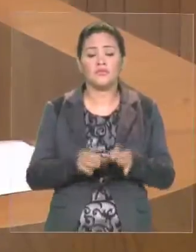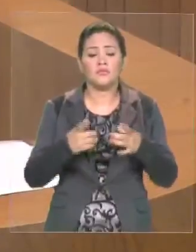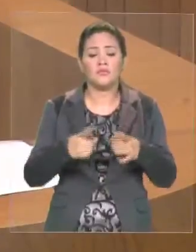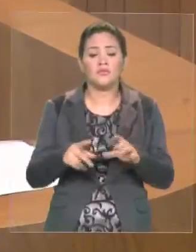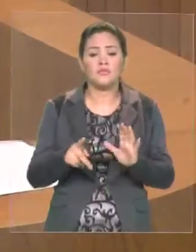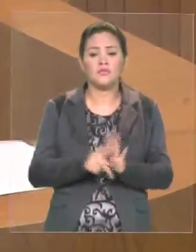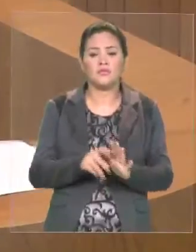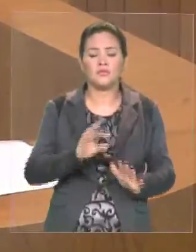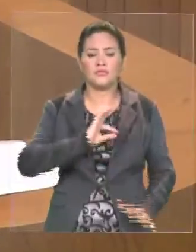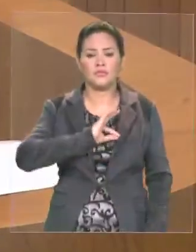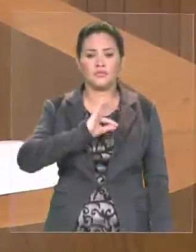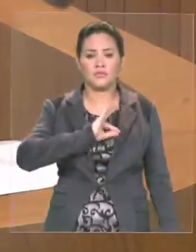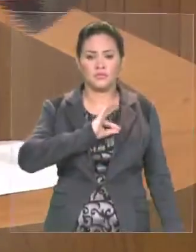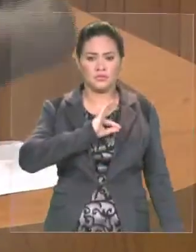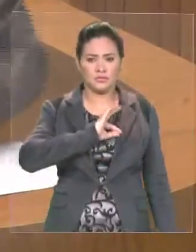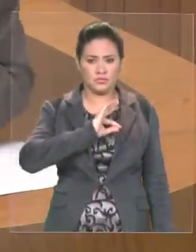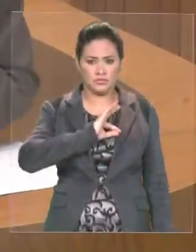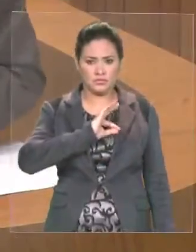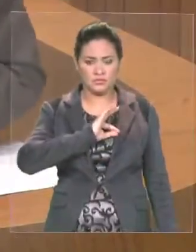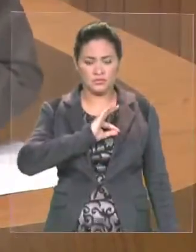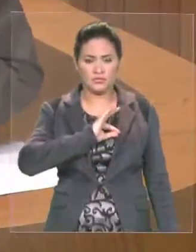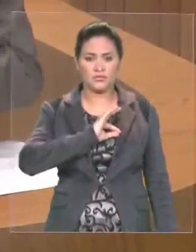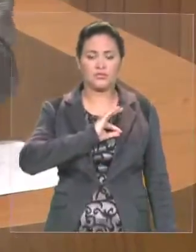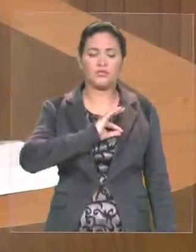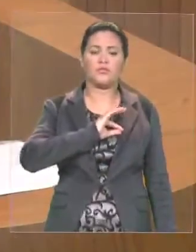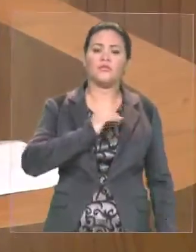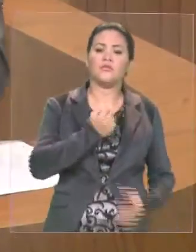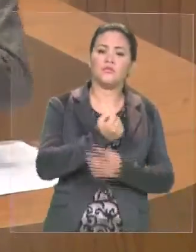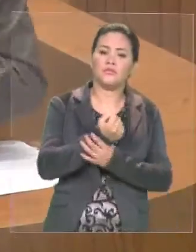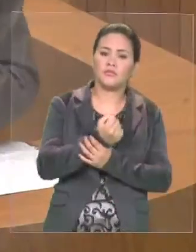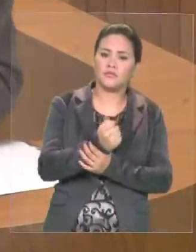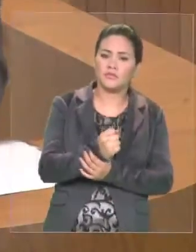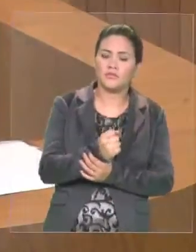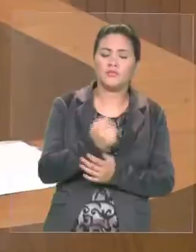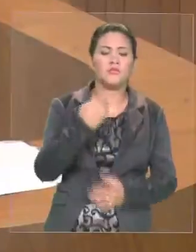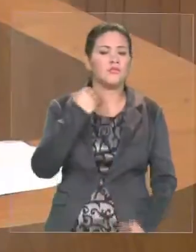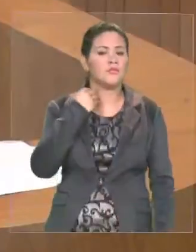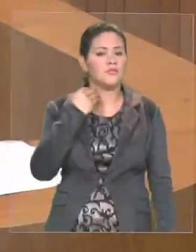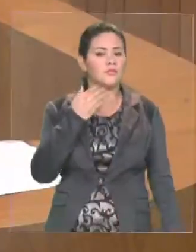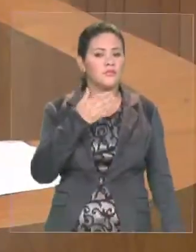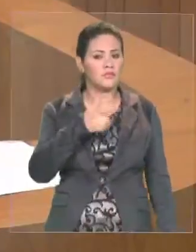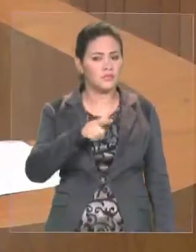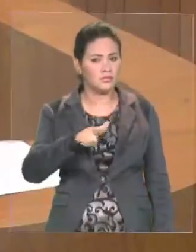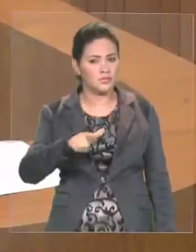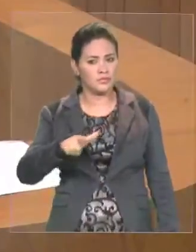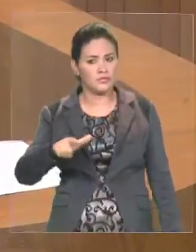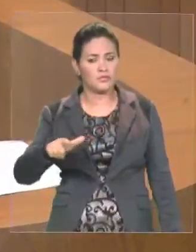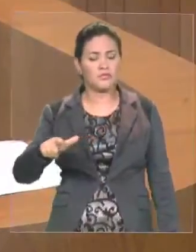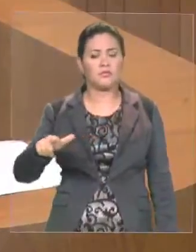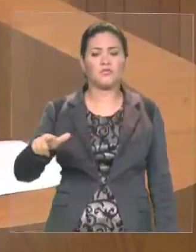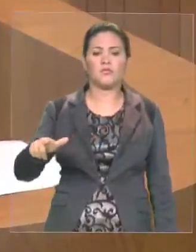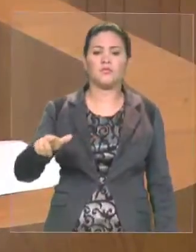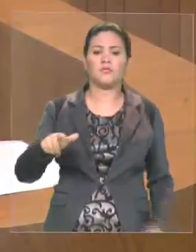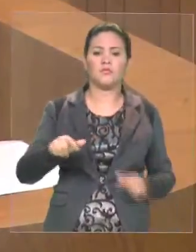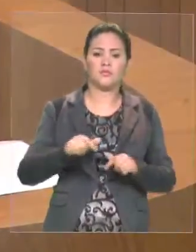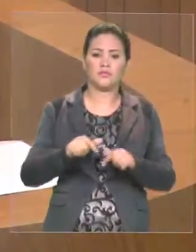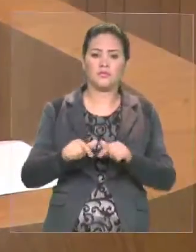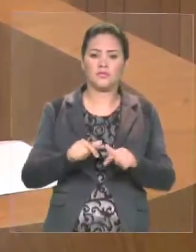garantias para que os bancos possam continuar funcionando, para que o dinheiro continue circulando e para que a sociedade, acima de tudo, tenha